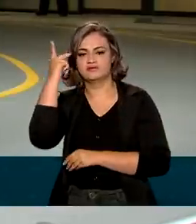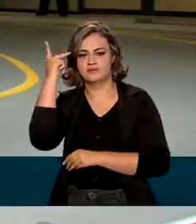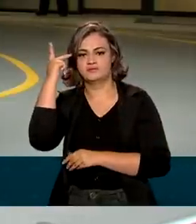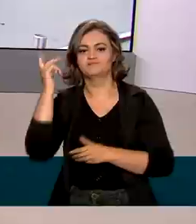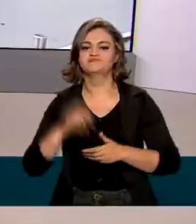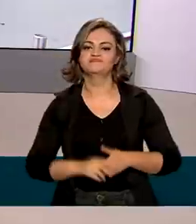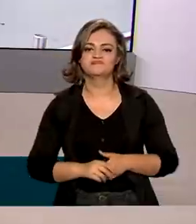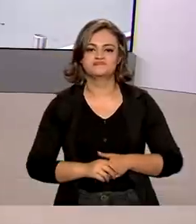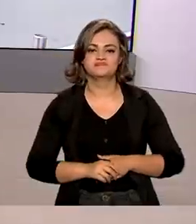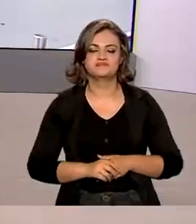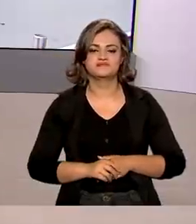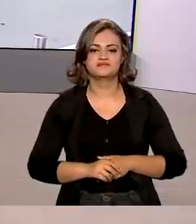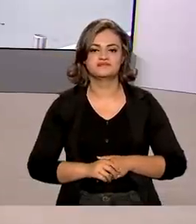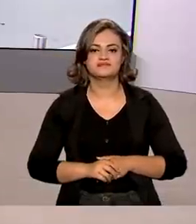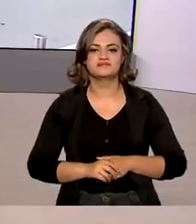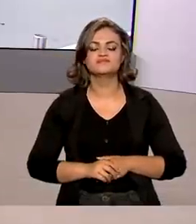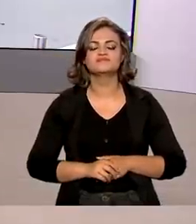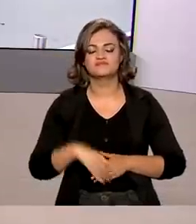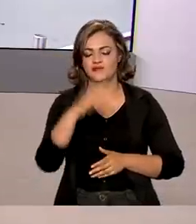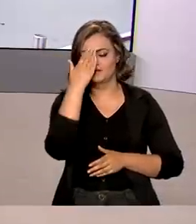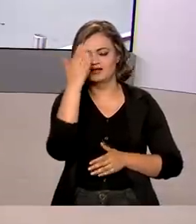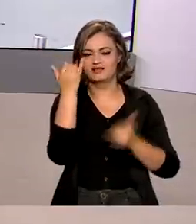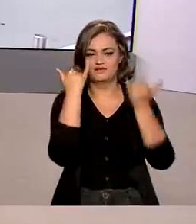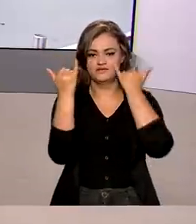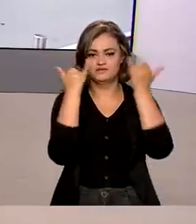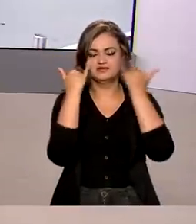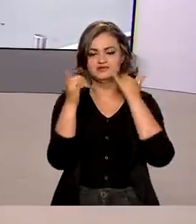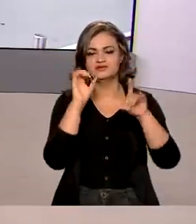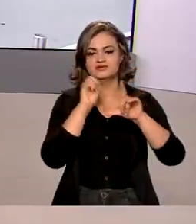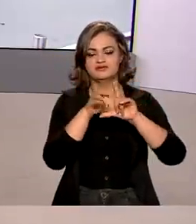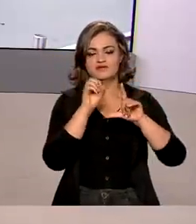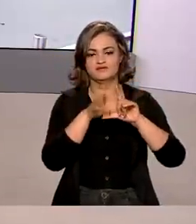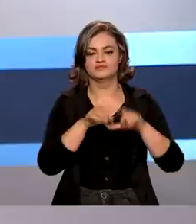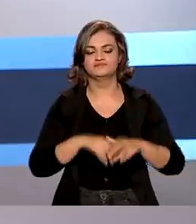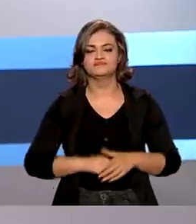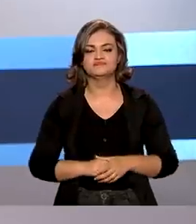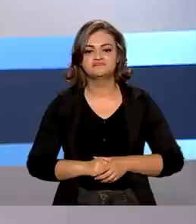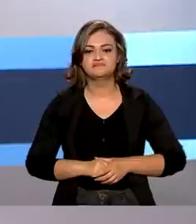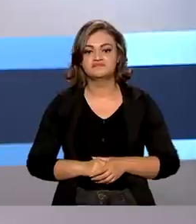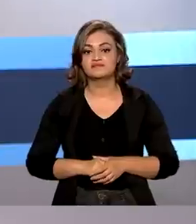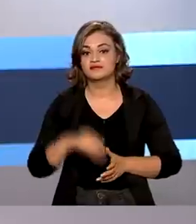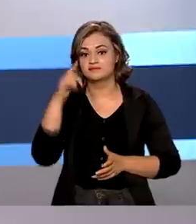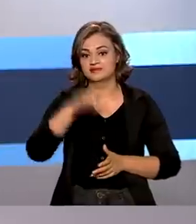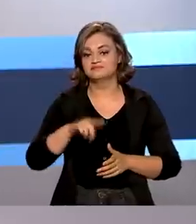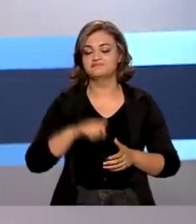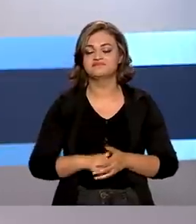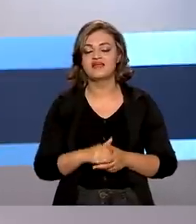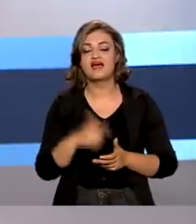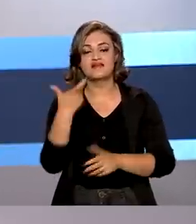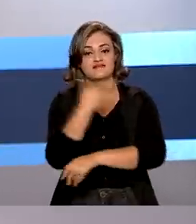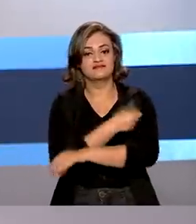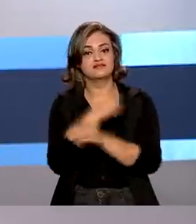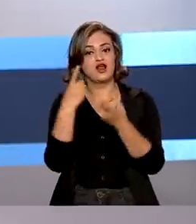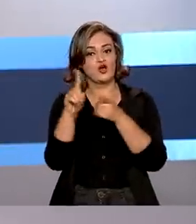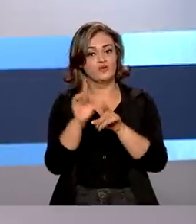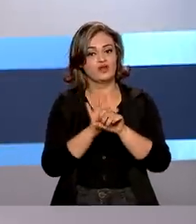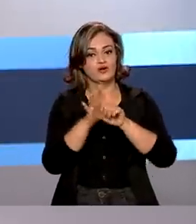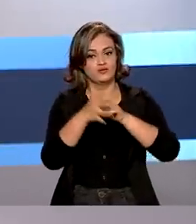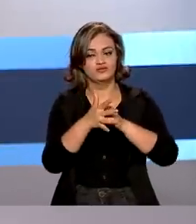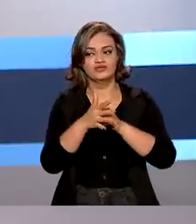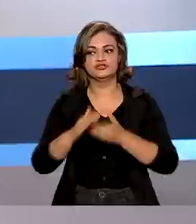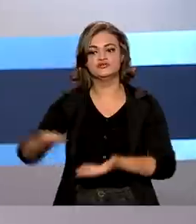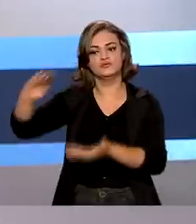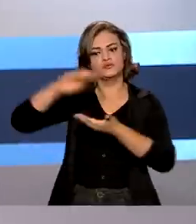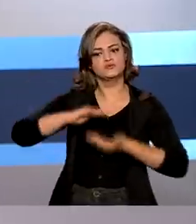Paulo. Renata. Certo, Dimas. Obrigada pelas suas informações ao vivo, direto de São Paulo. E, olha, as vacinas contra a Covid-19 não